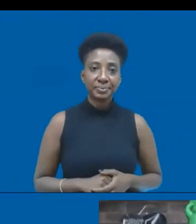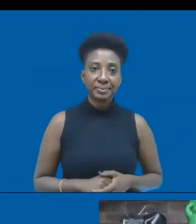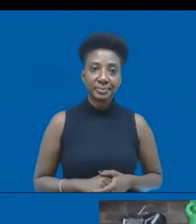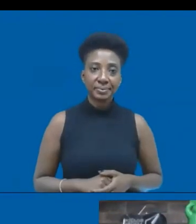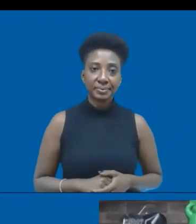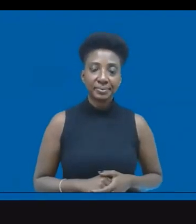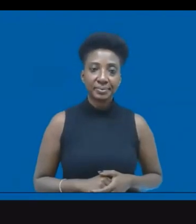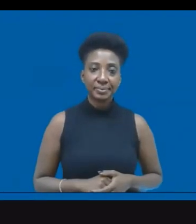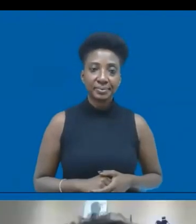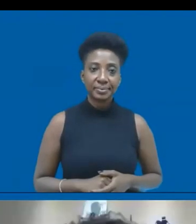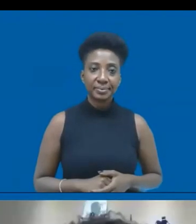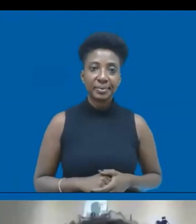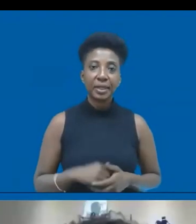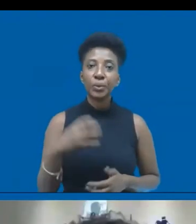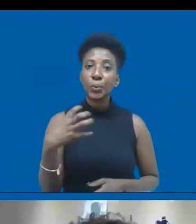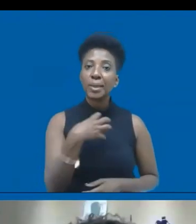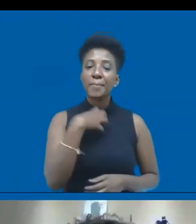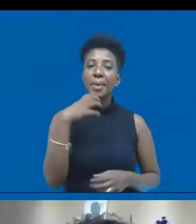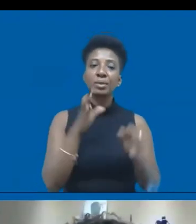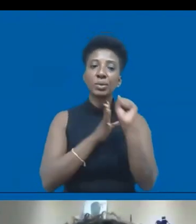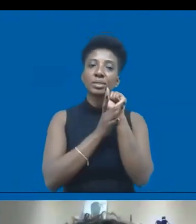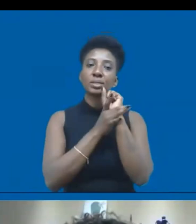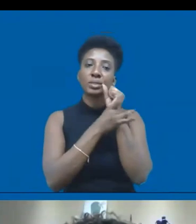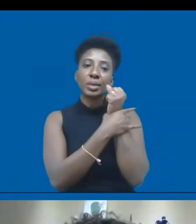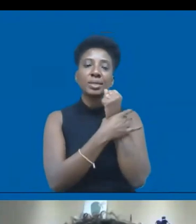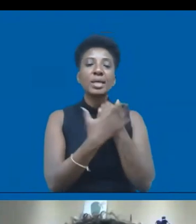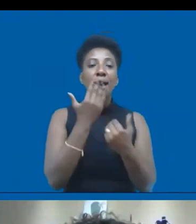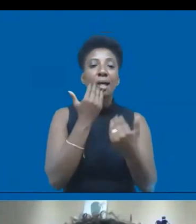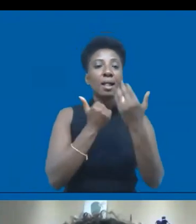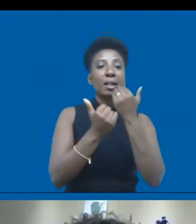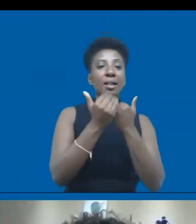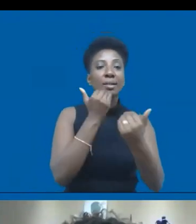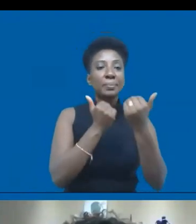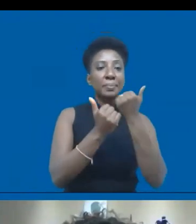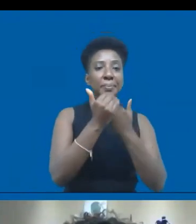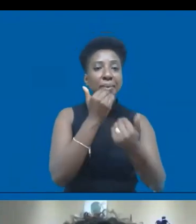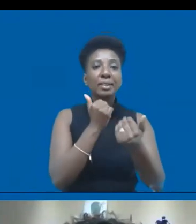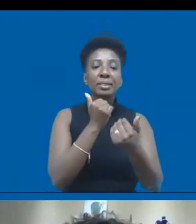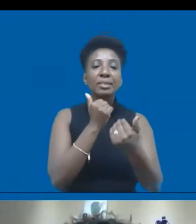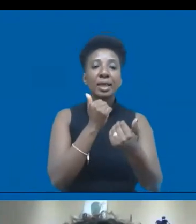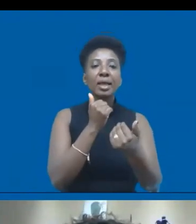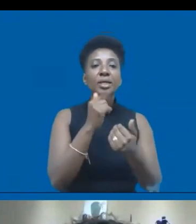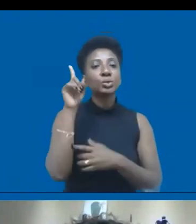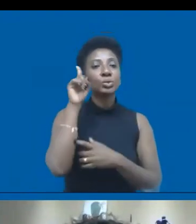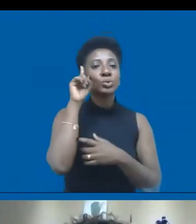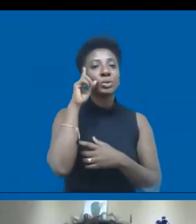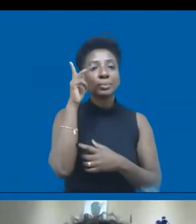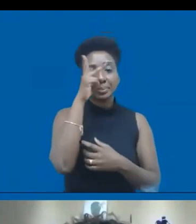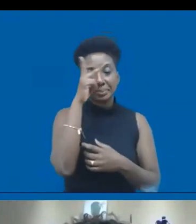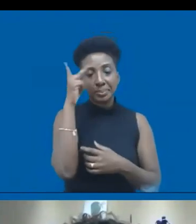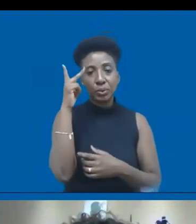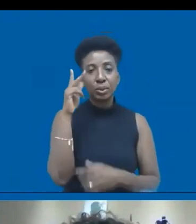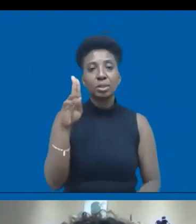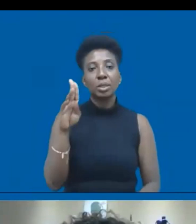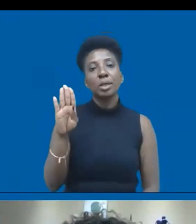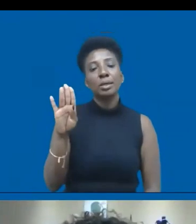para nos falar um pouquinho dos impactos da insegurança alimentar no dia a dia... Daniel Balabã saiu e entrou a Buba. Muito obrigada, de novo, por